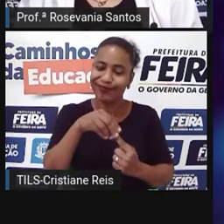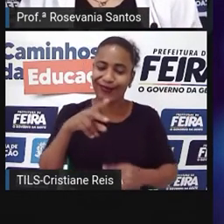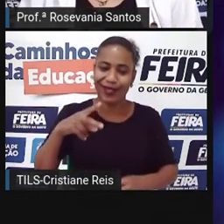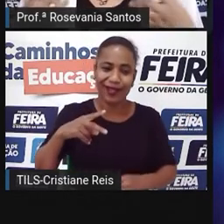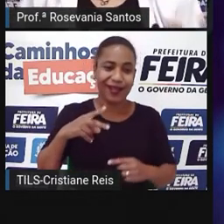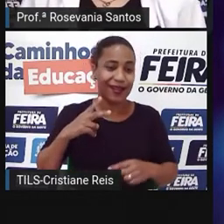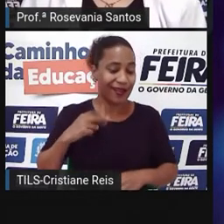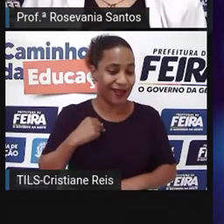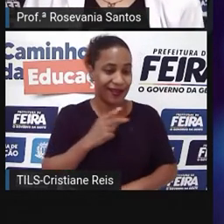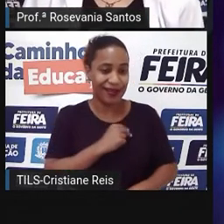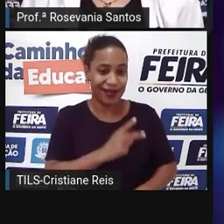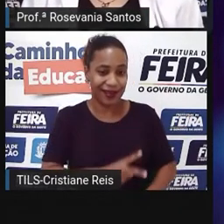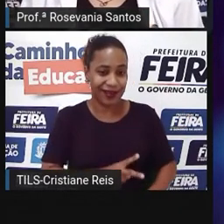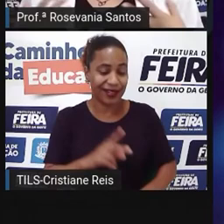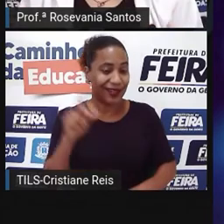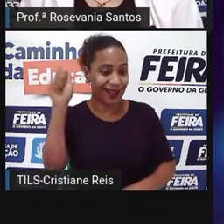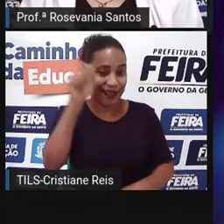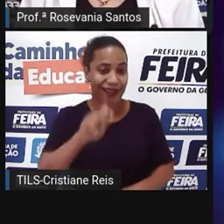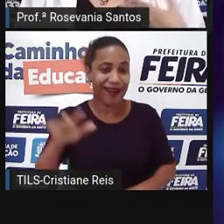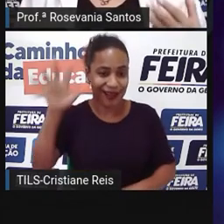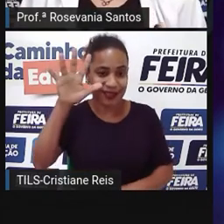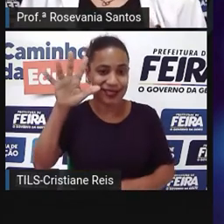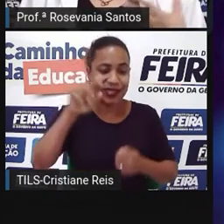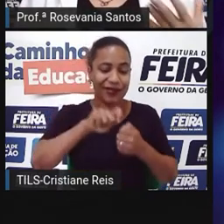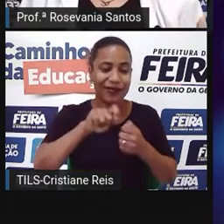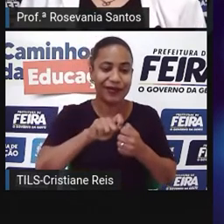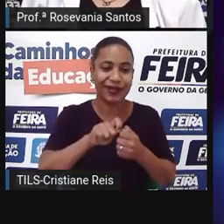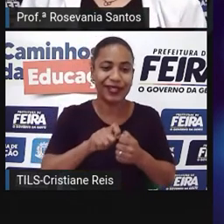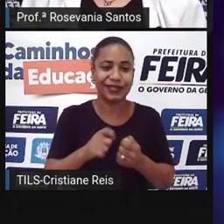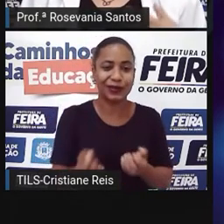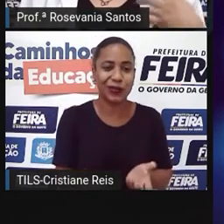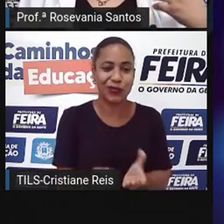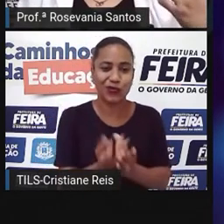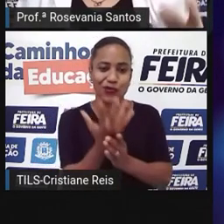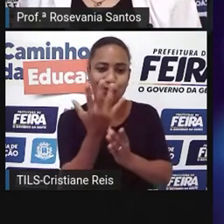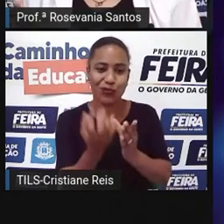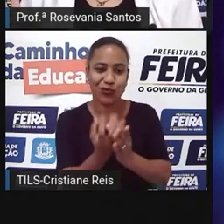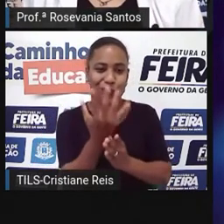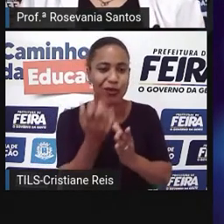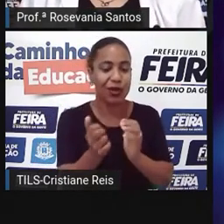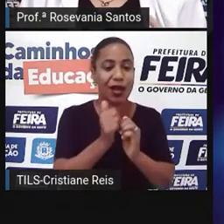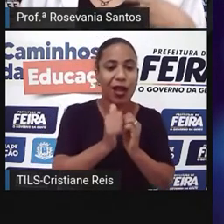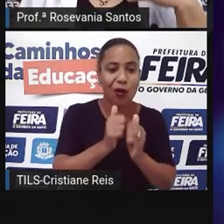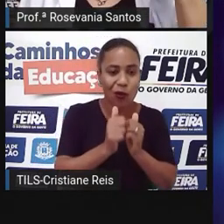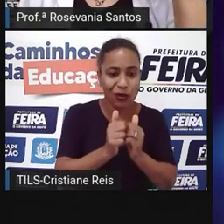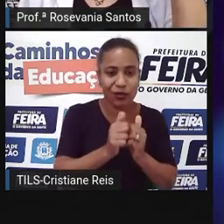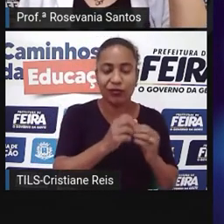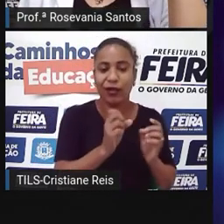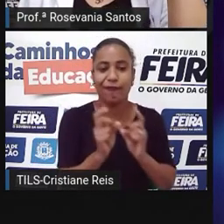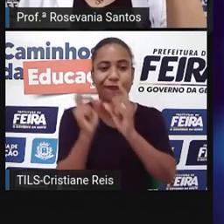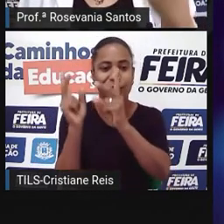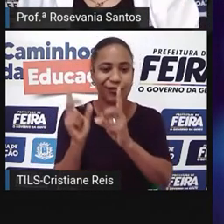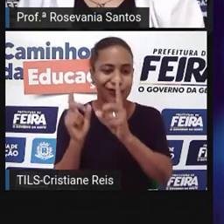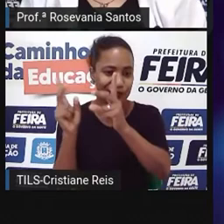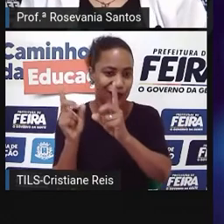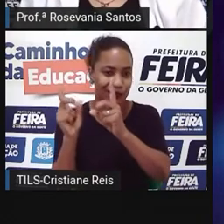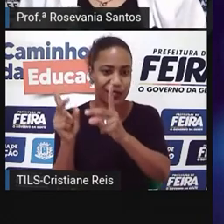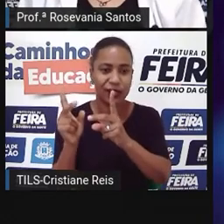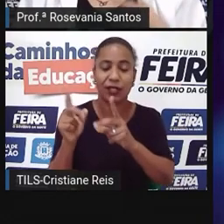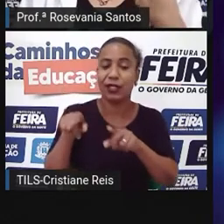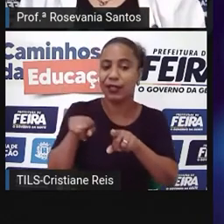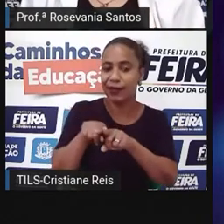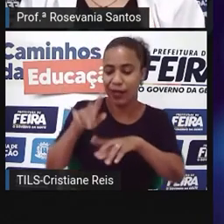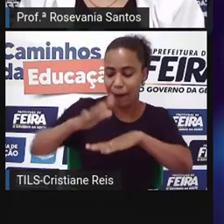agricultura mais modernizada, né? Que usa altas tecnologias, conhecimento, melhoramento de mudas, técnicos